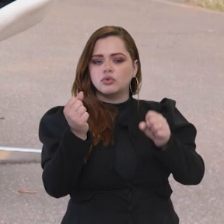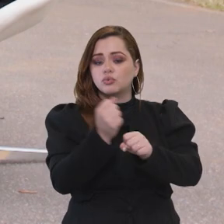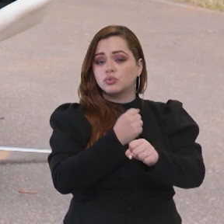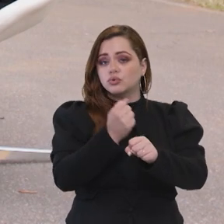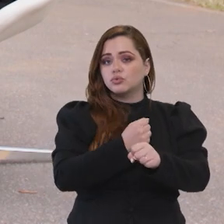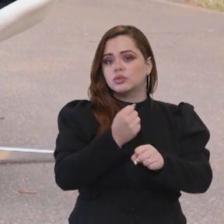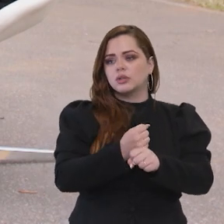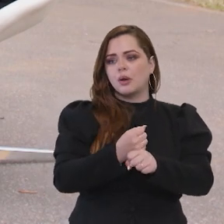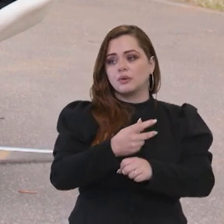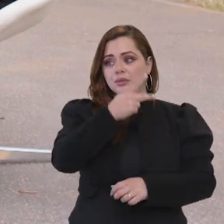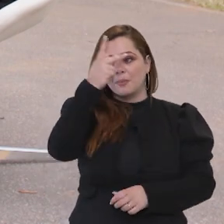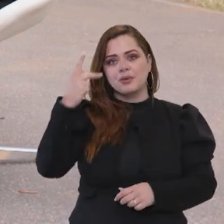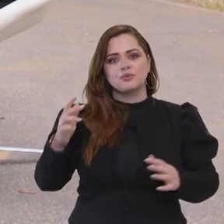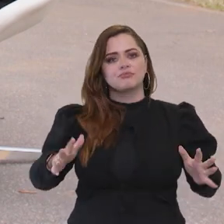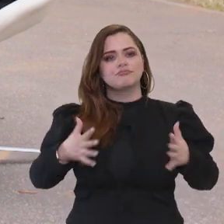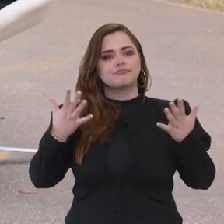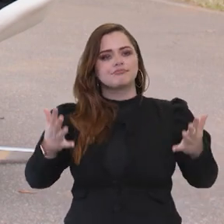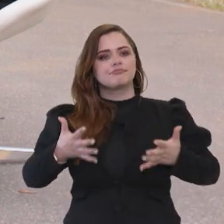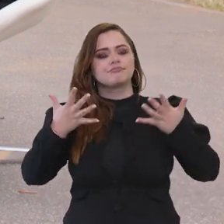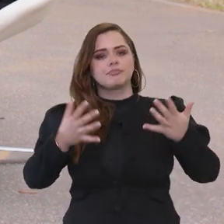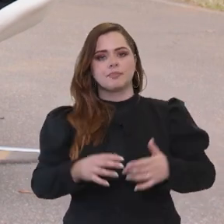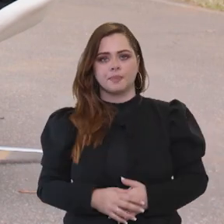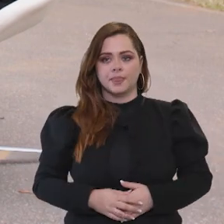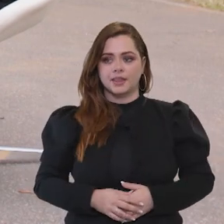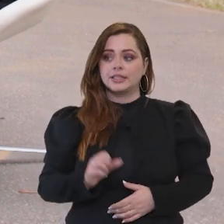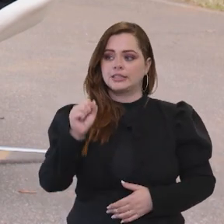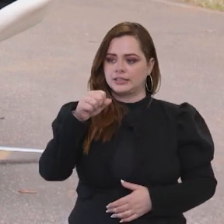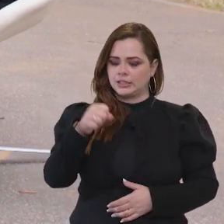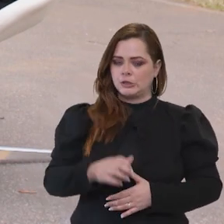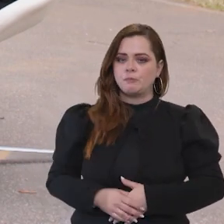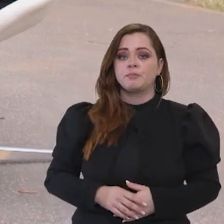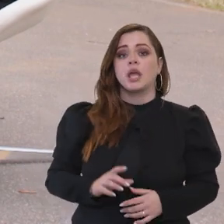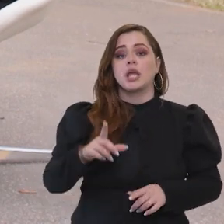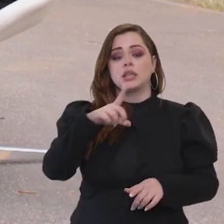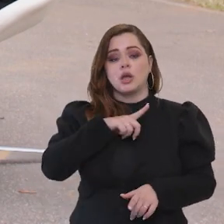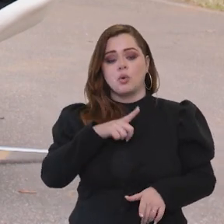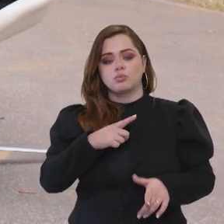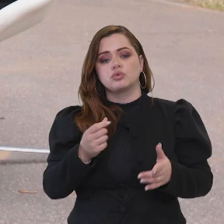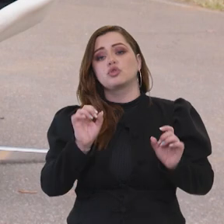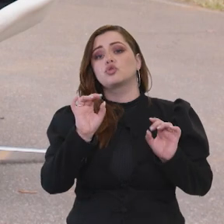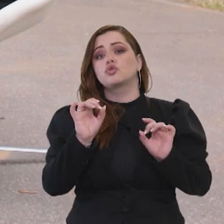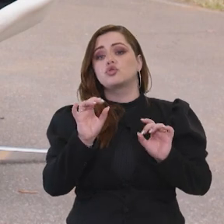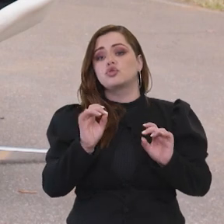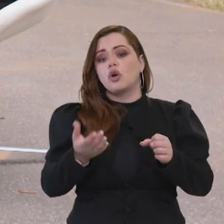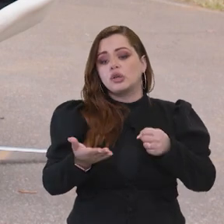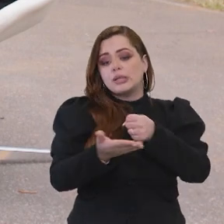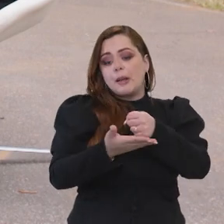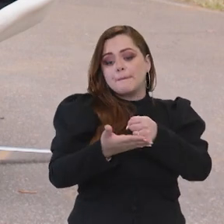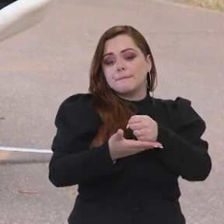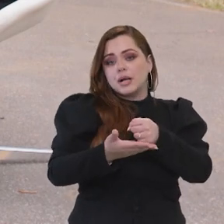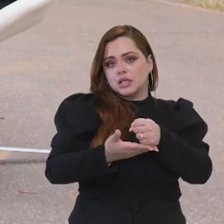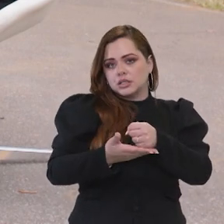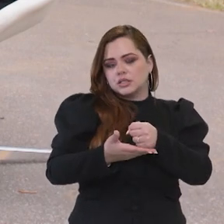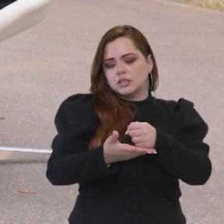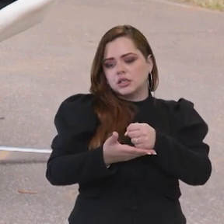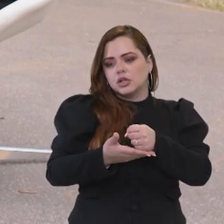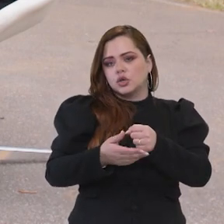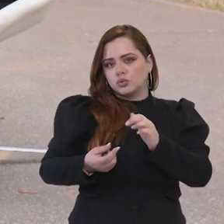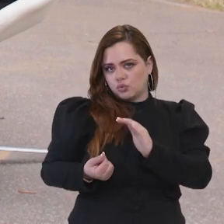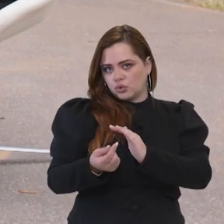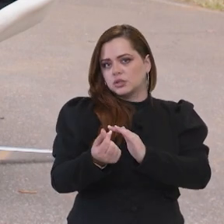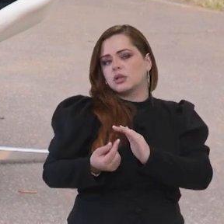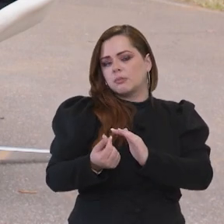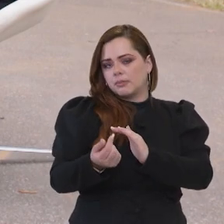a construção civil? Está todo mundo animado. Muito. Só naquilo que é do Orçamento Geral da União, nos quatro